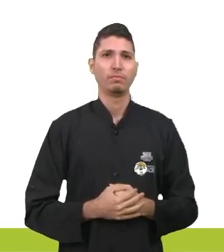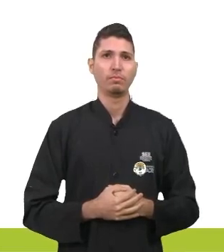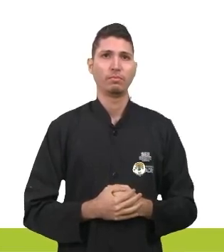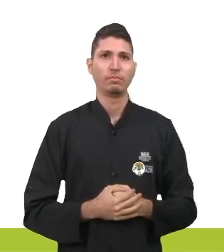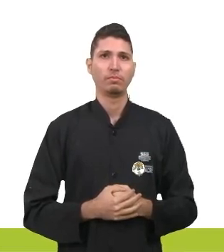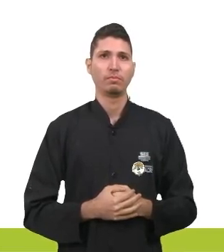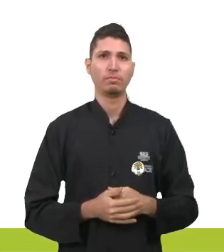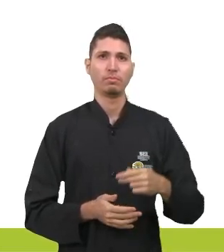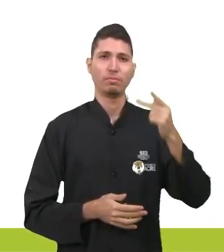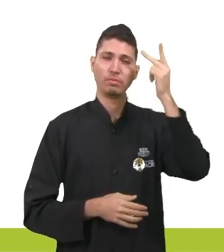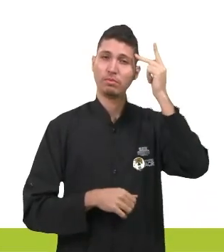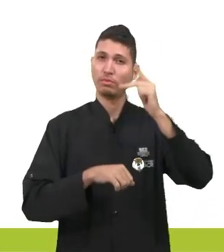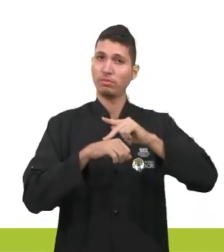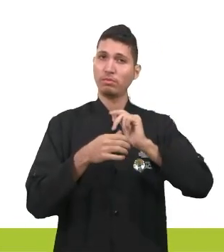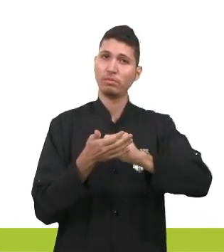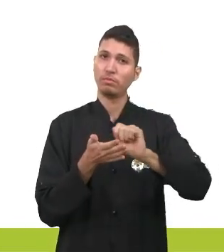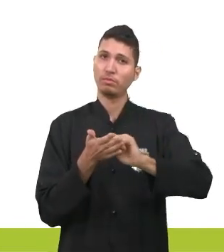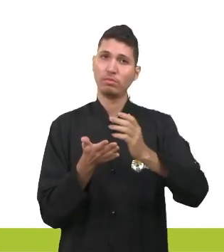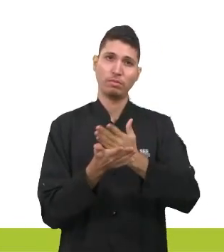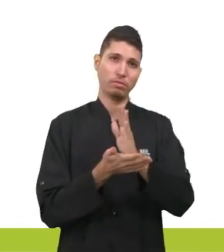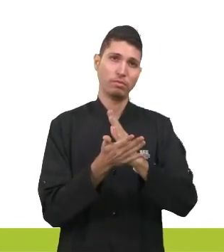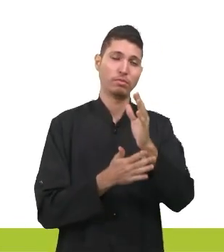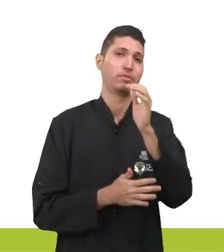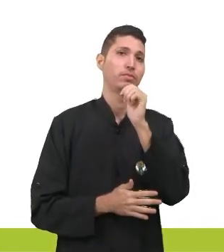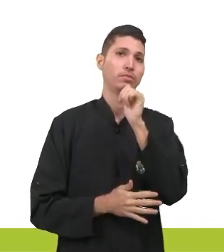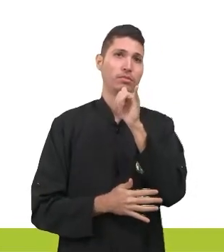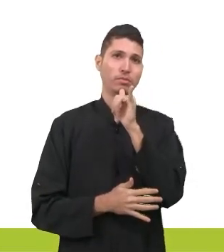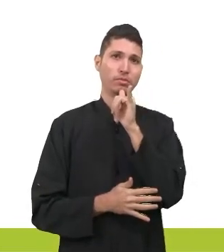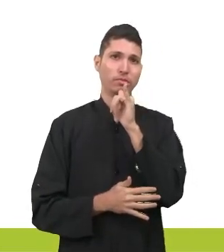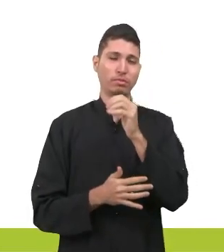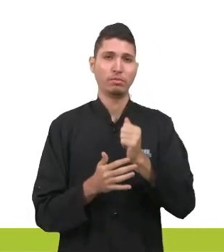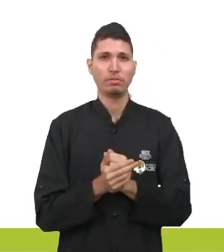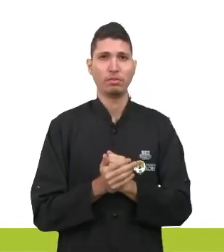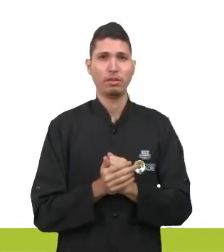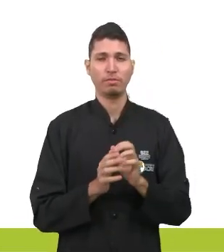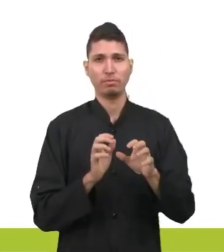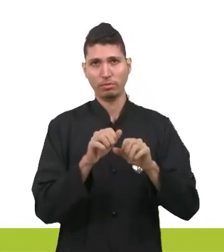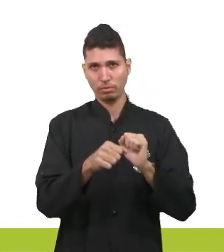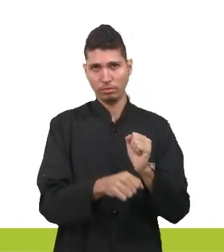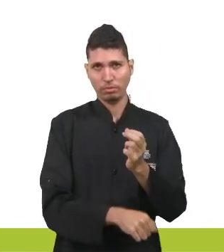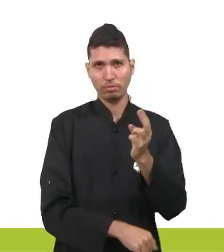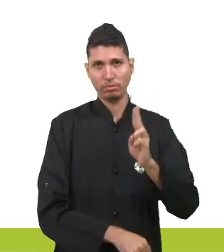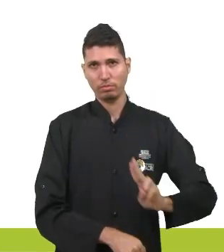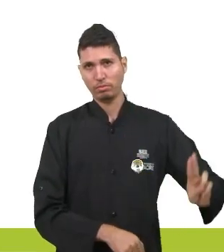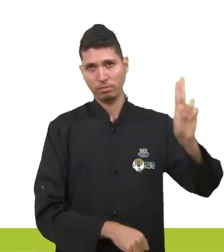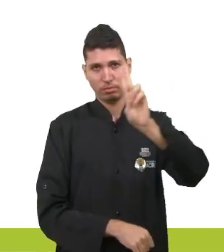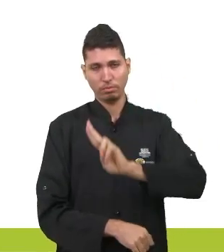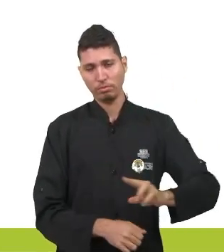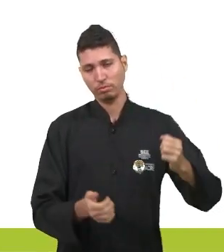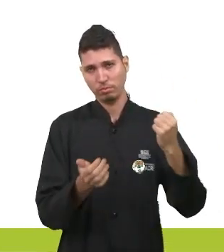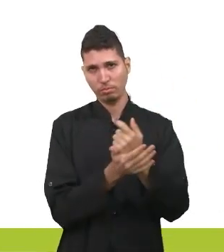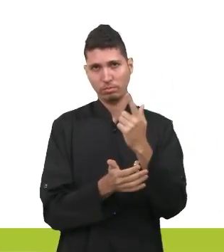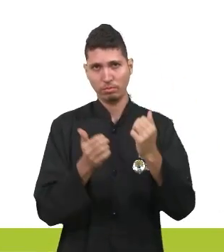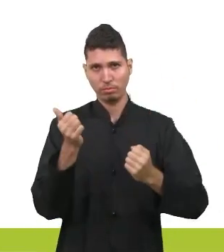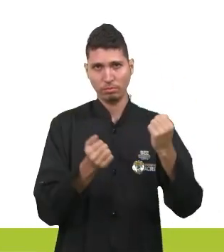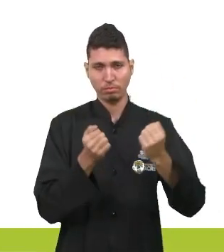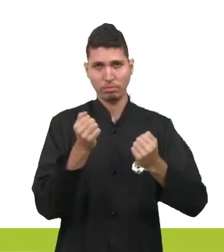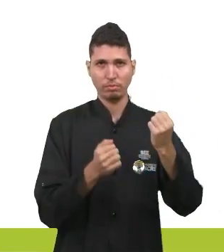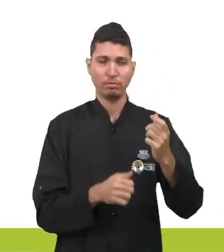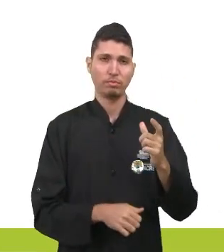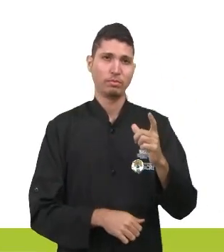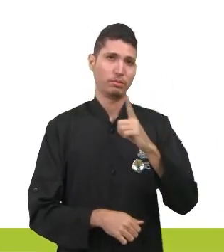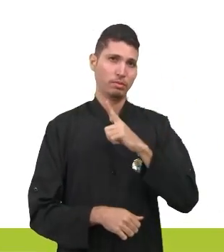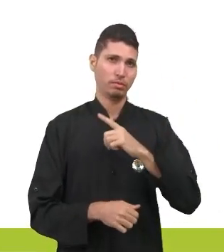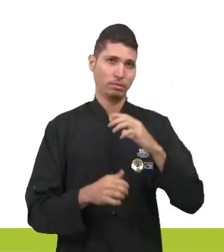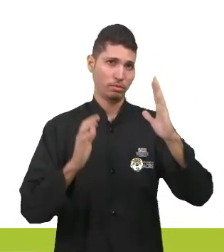autora colocou alguns exemplos, né? Como formação de carreira universitária, comprar carro, construir família, possuir uma casa.